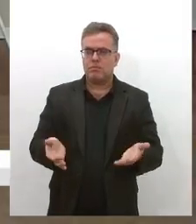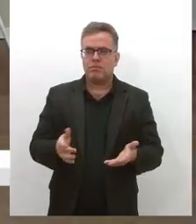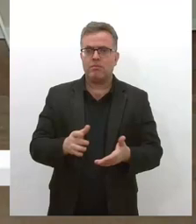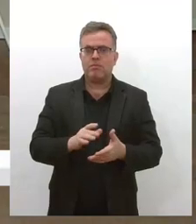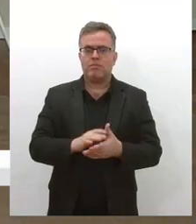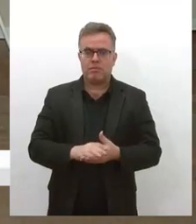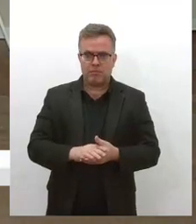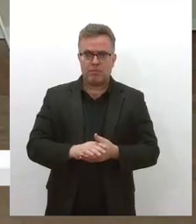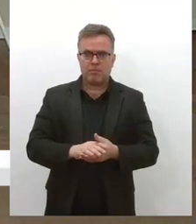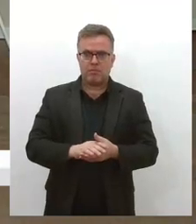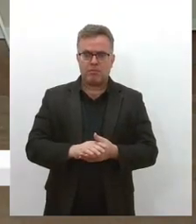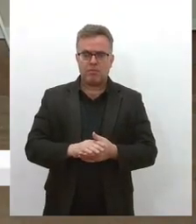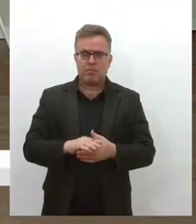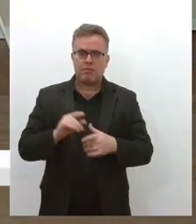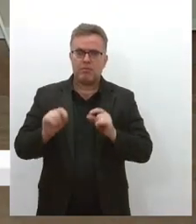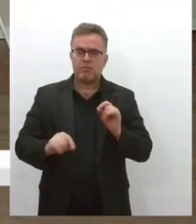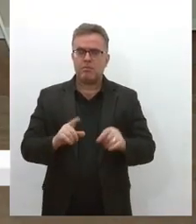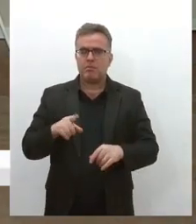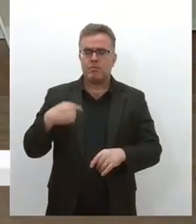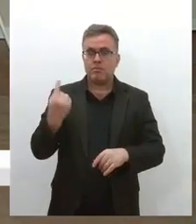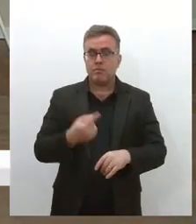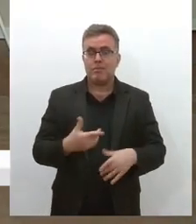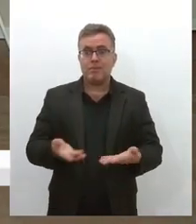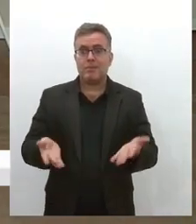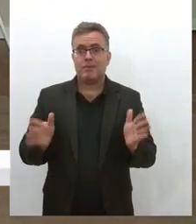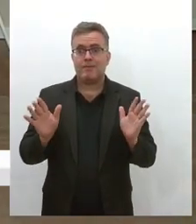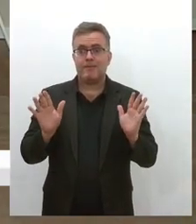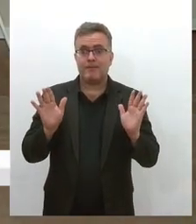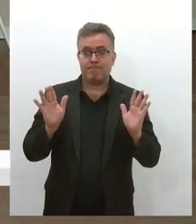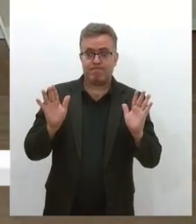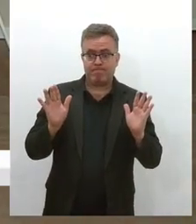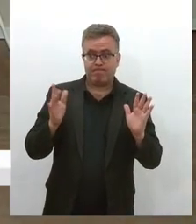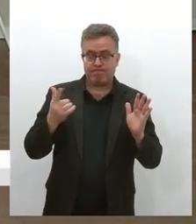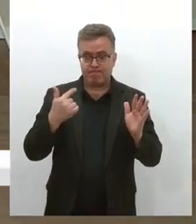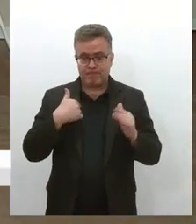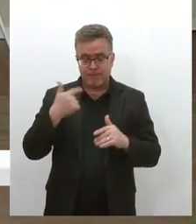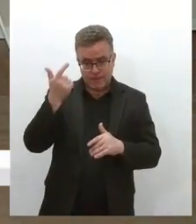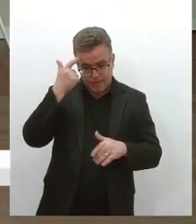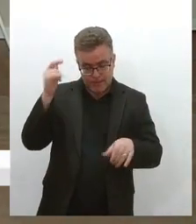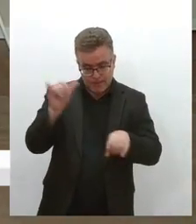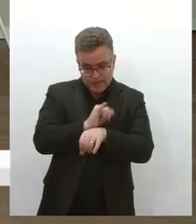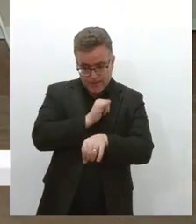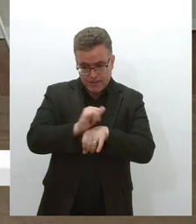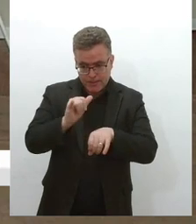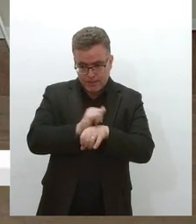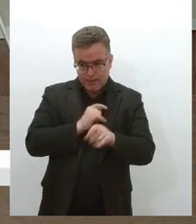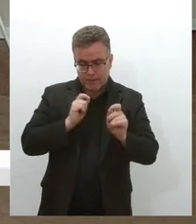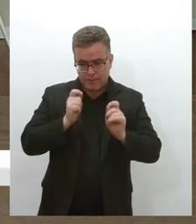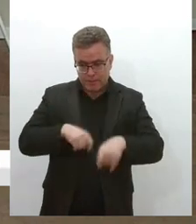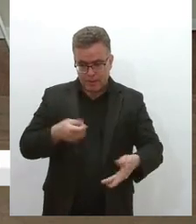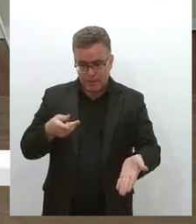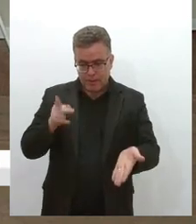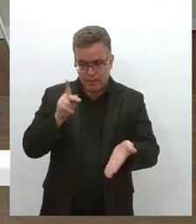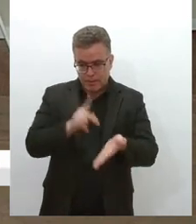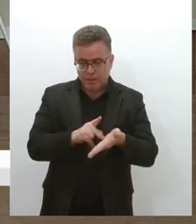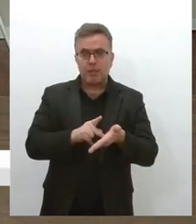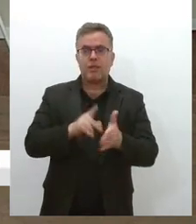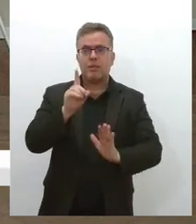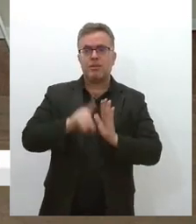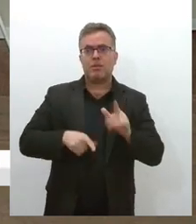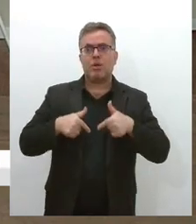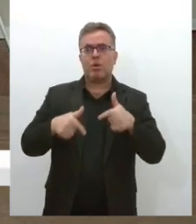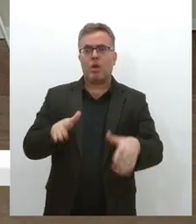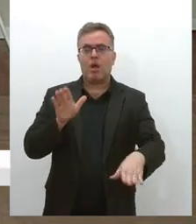prática, e a gente fica procurando meios de materializar esses direitos, e muitas vezes não